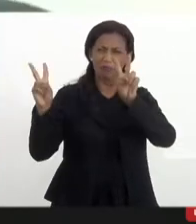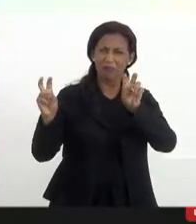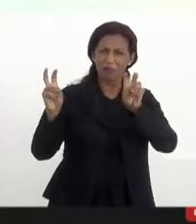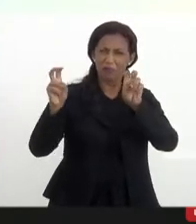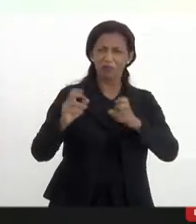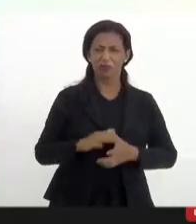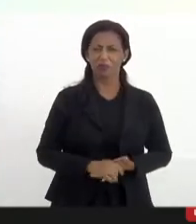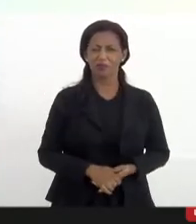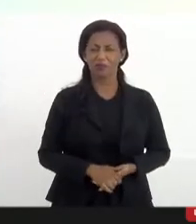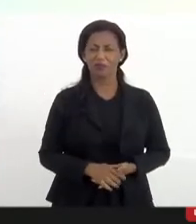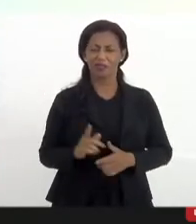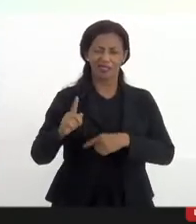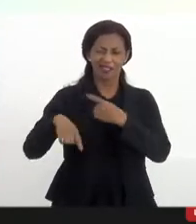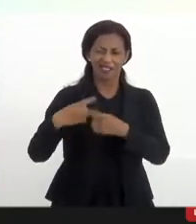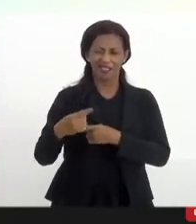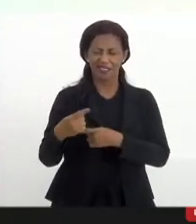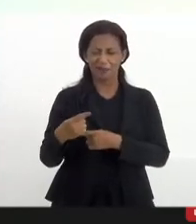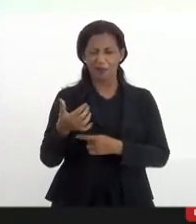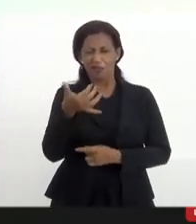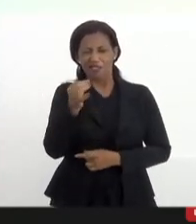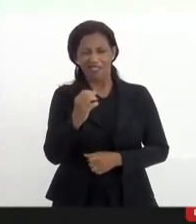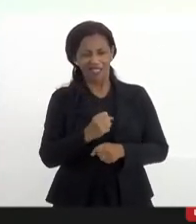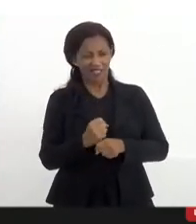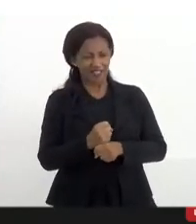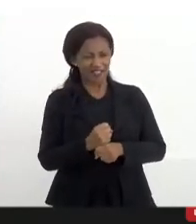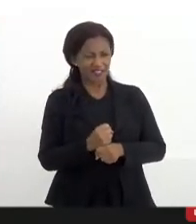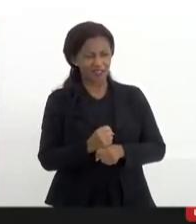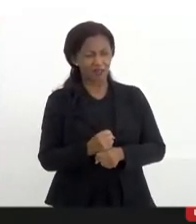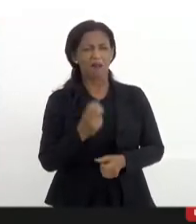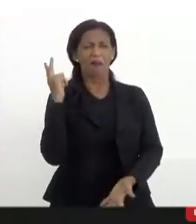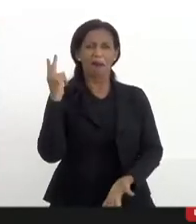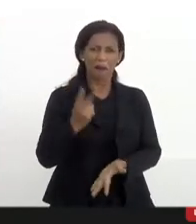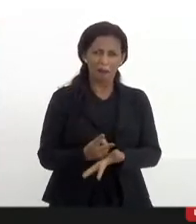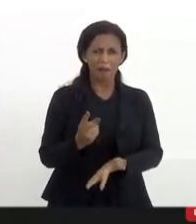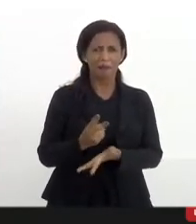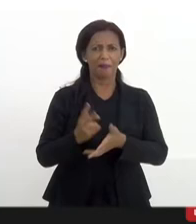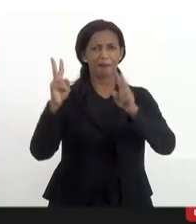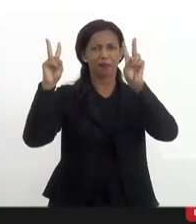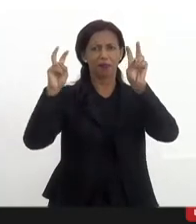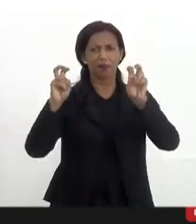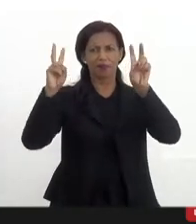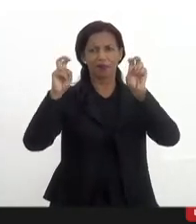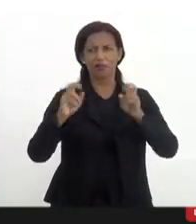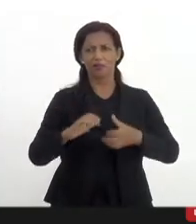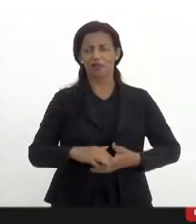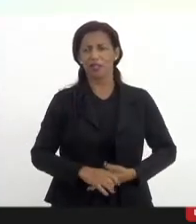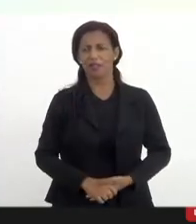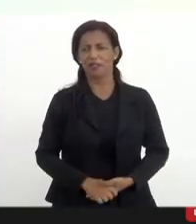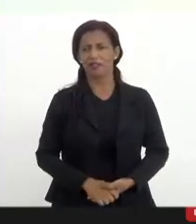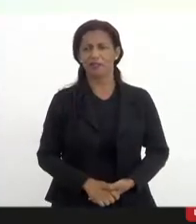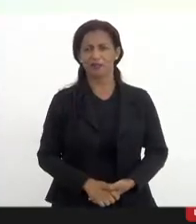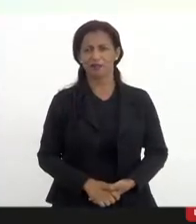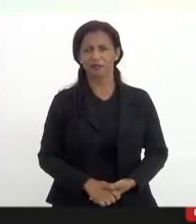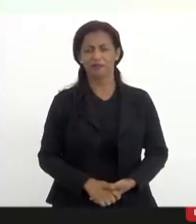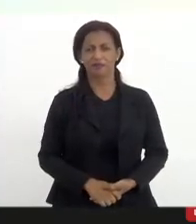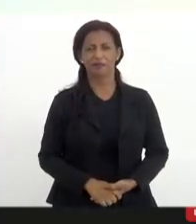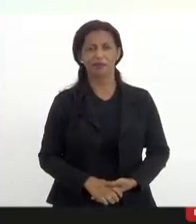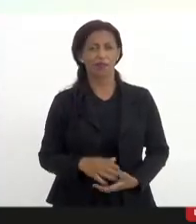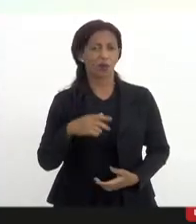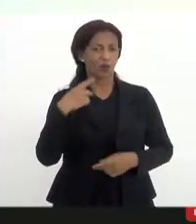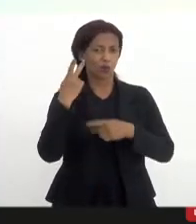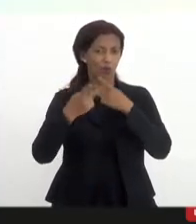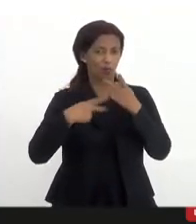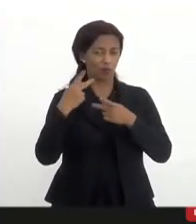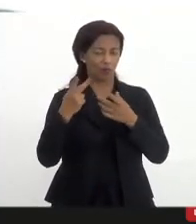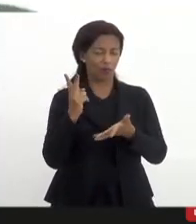Estamos aqui, depois de quase uma década, discutindo os mesmos e absolutos assuntos. Então, o que eu falo sempre,